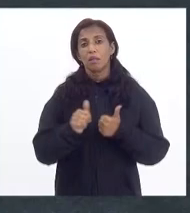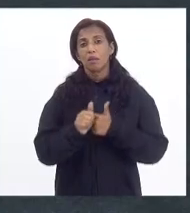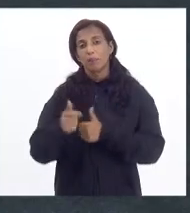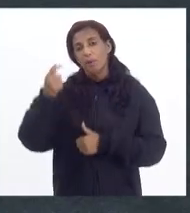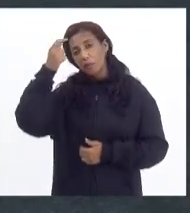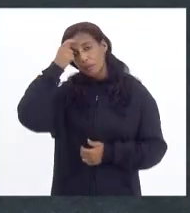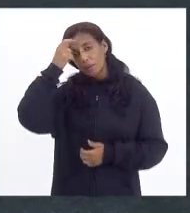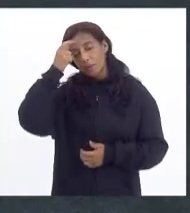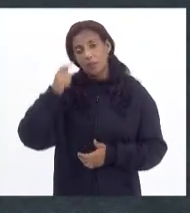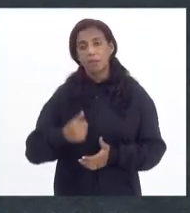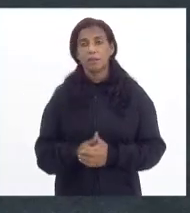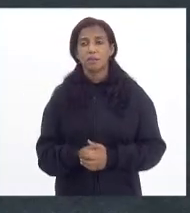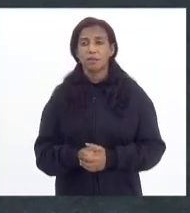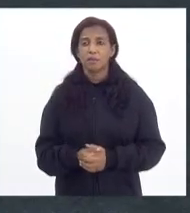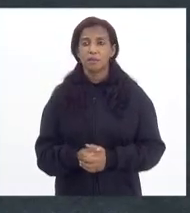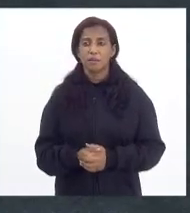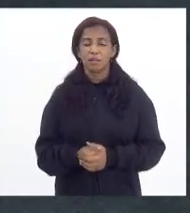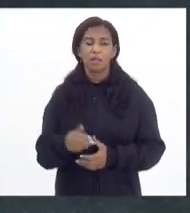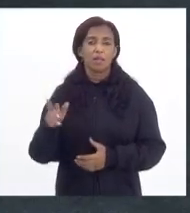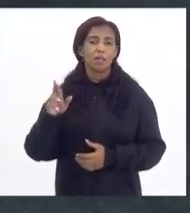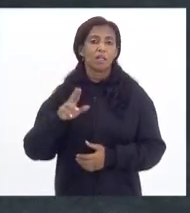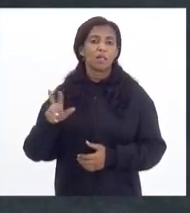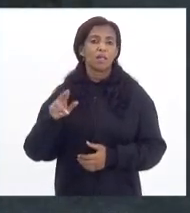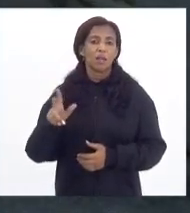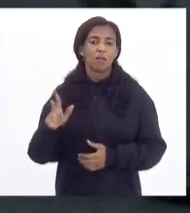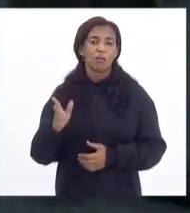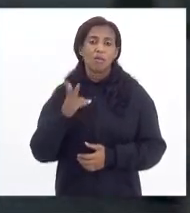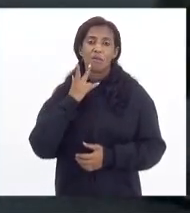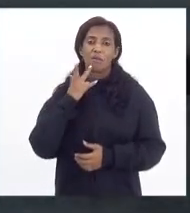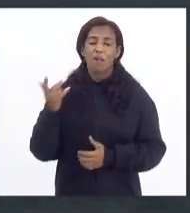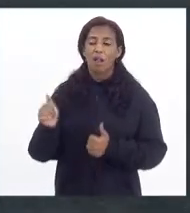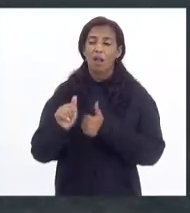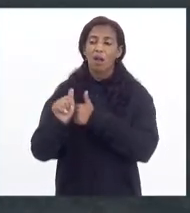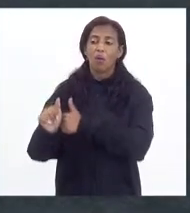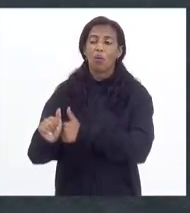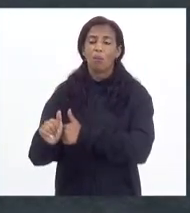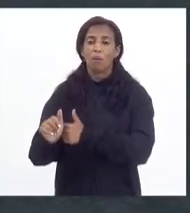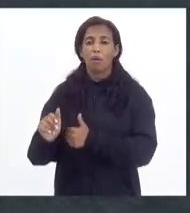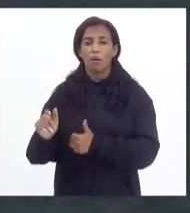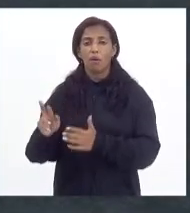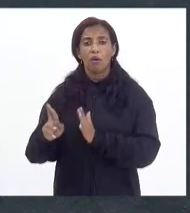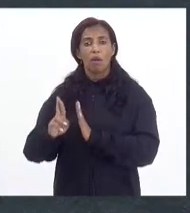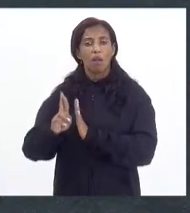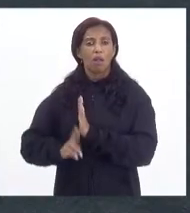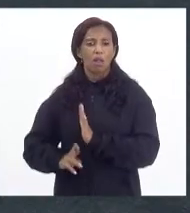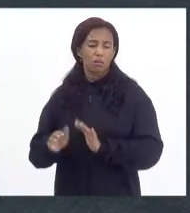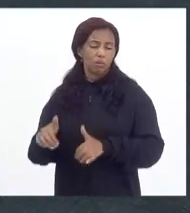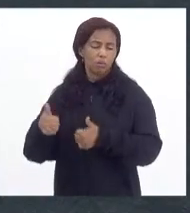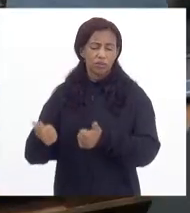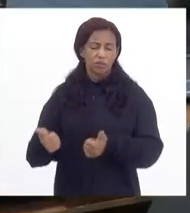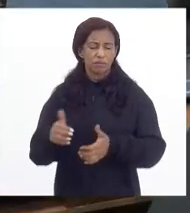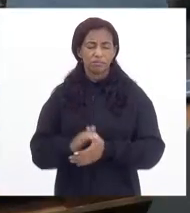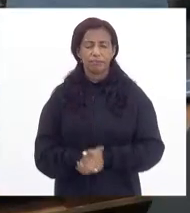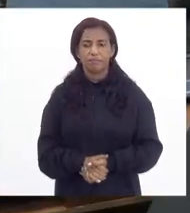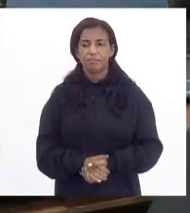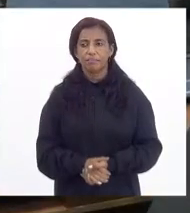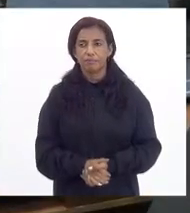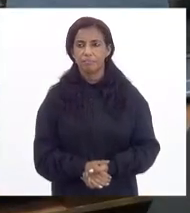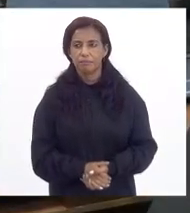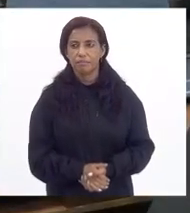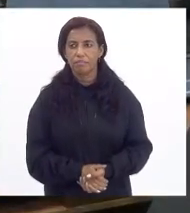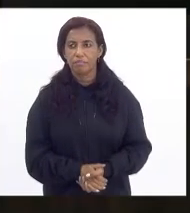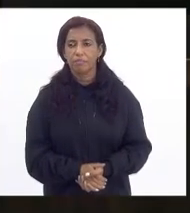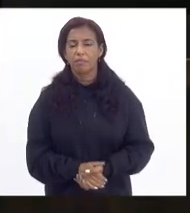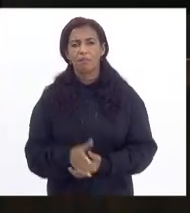consciência. E não apenas dizer, acompanhe o relator. favor. Mas está feita aí a questão. Vossa excelência tem